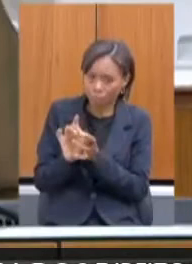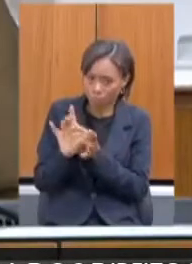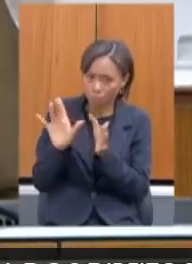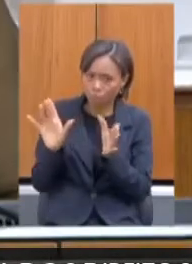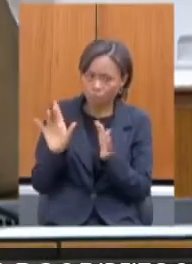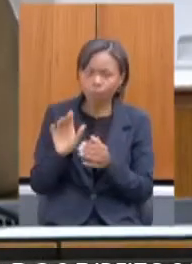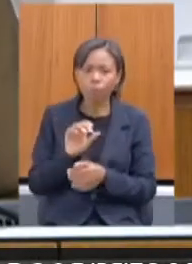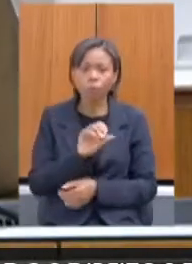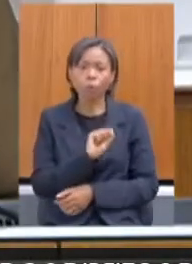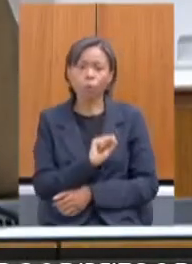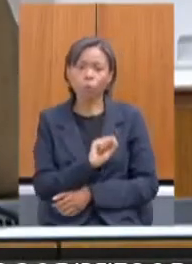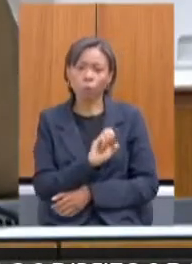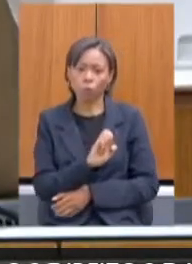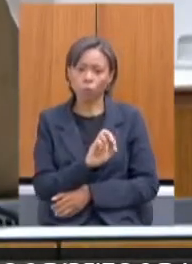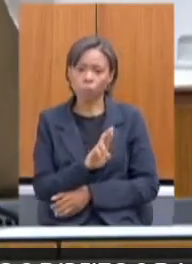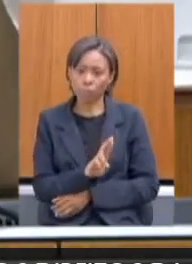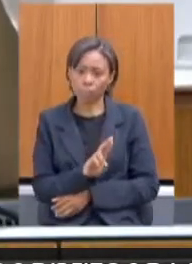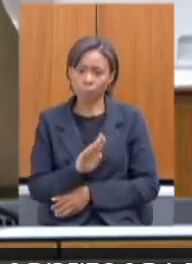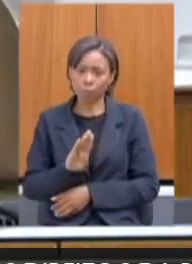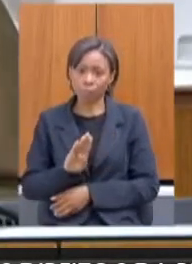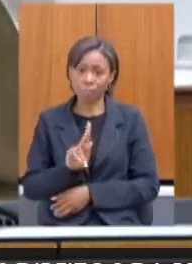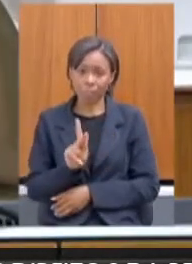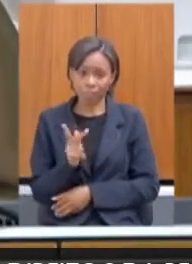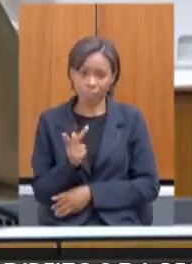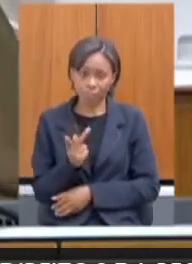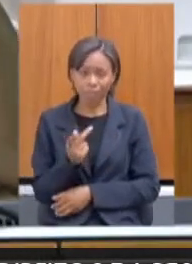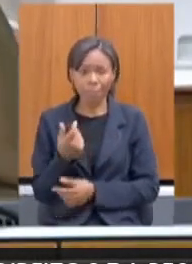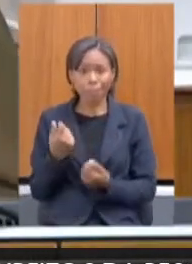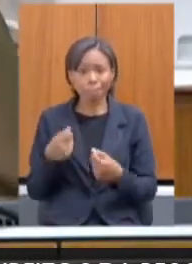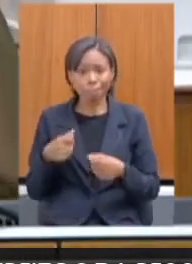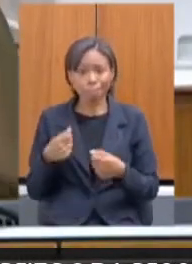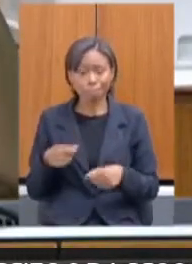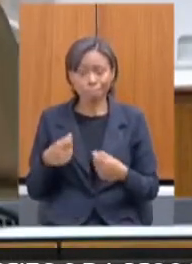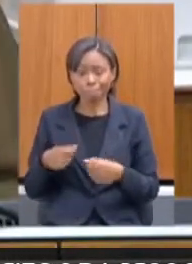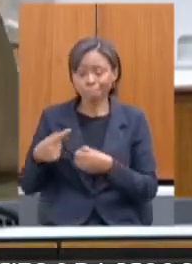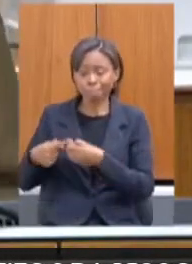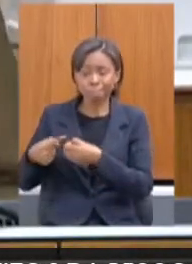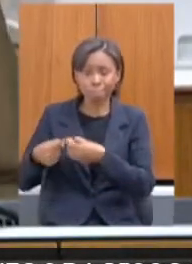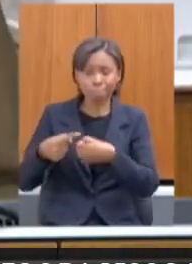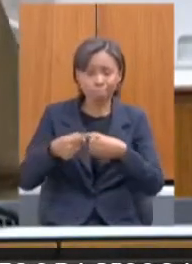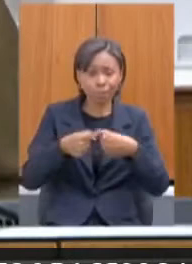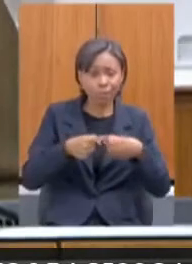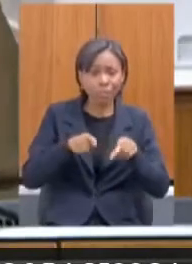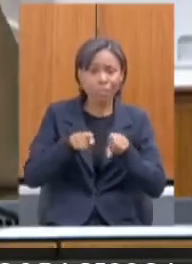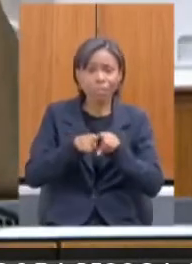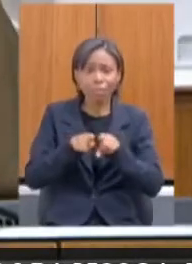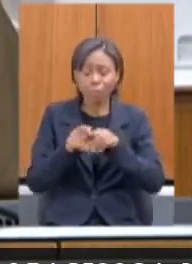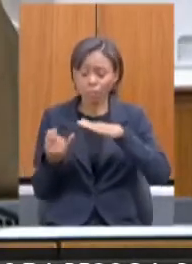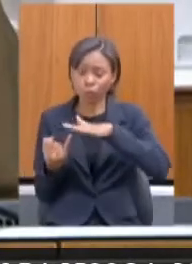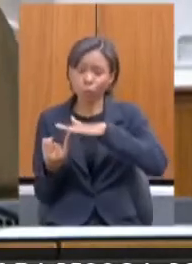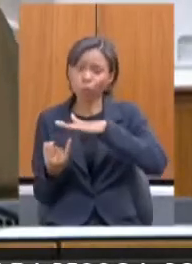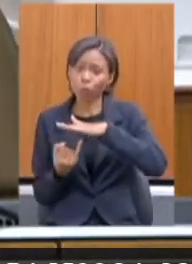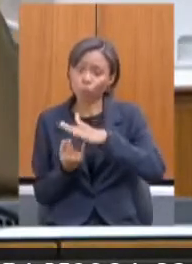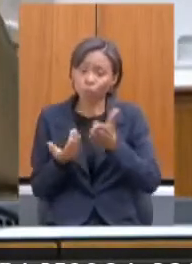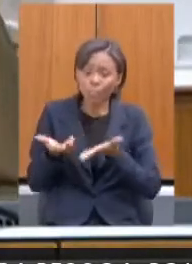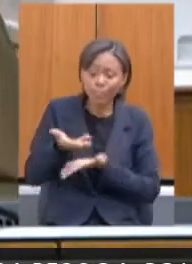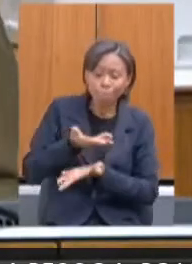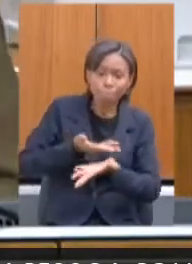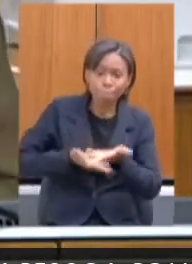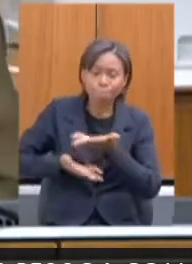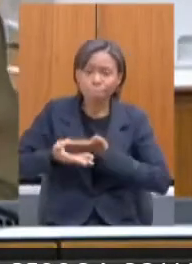o CDH, eu dependo muito dos municípios e das entidades, nós estamos fazendo essas articulações,